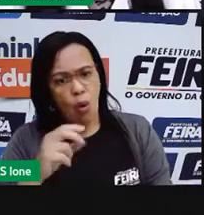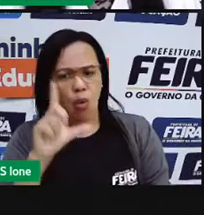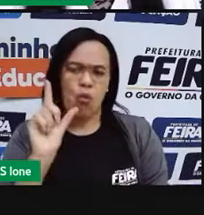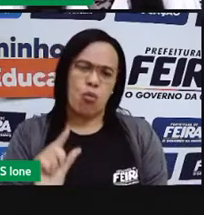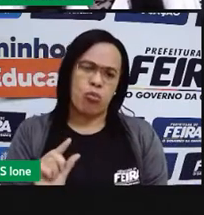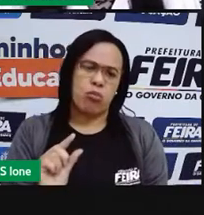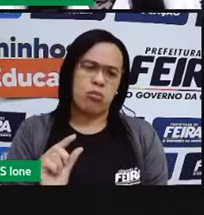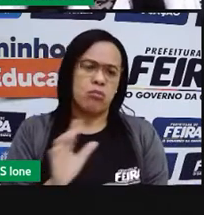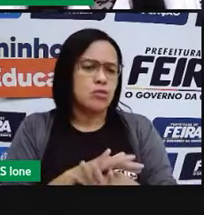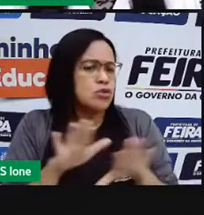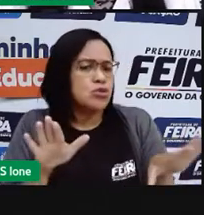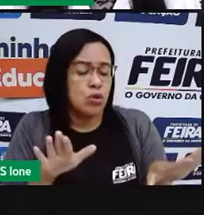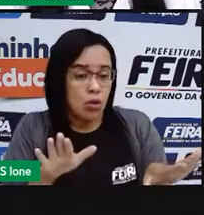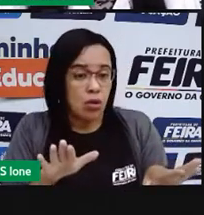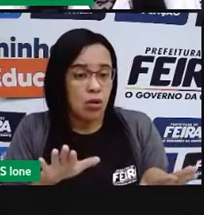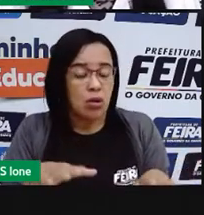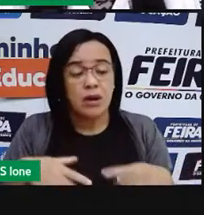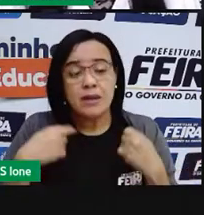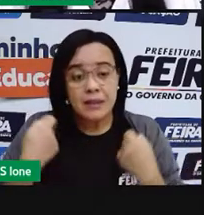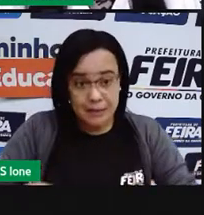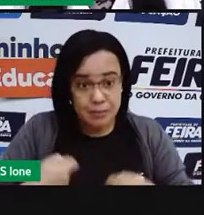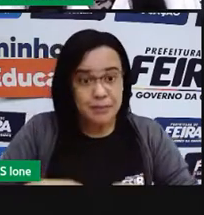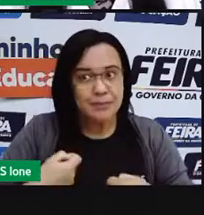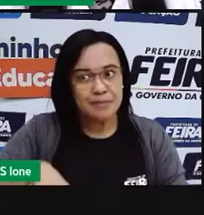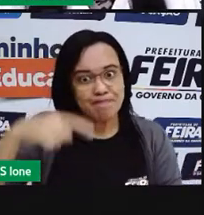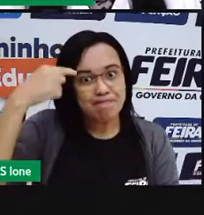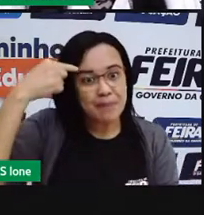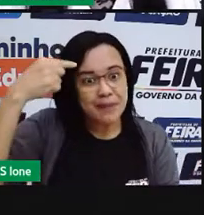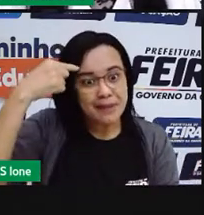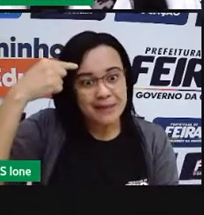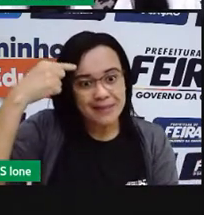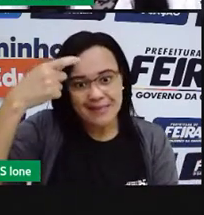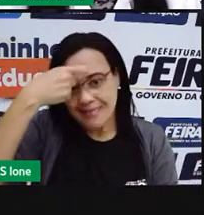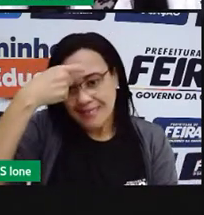Então, agora é a coisa que a gente vai pensar.